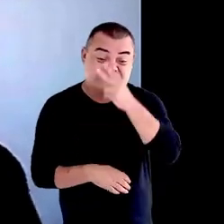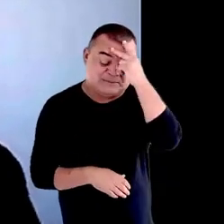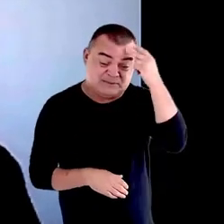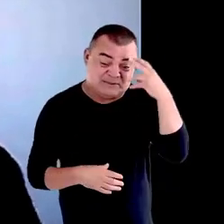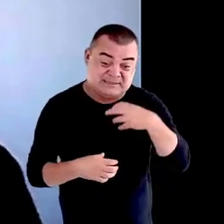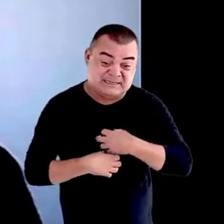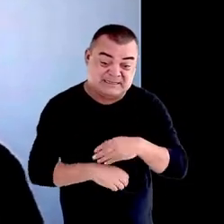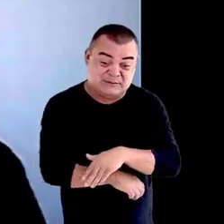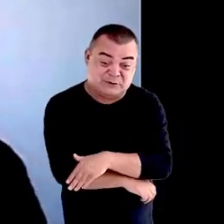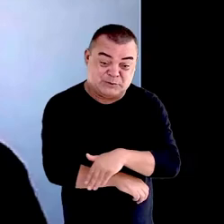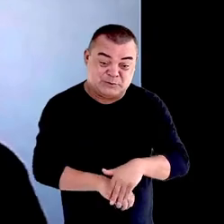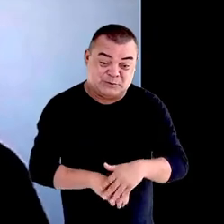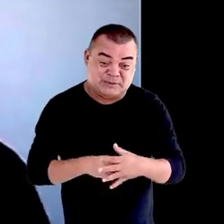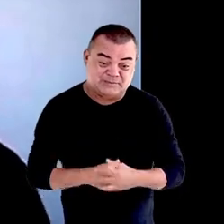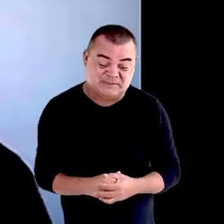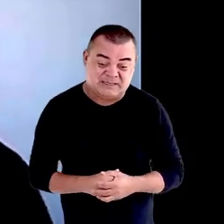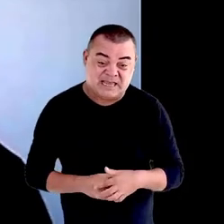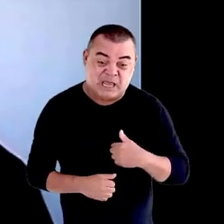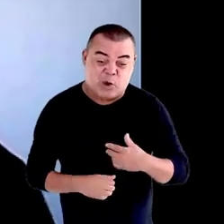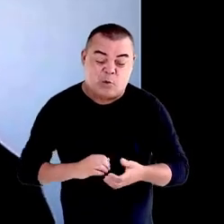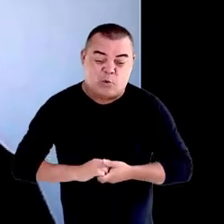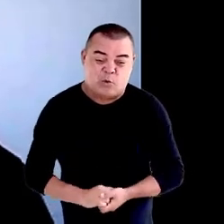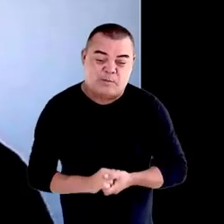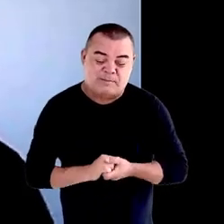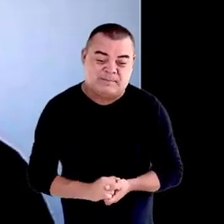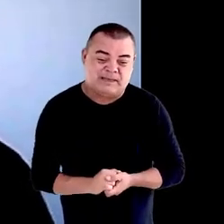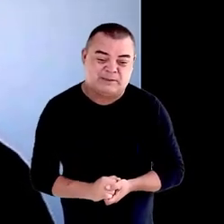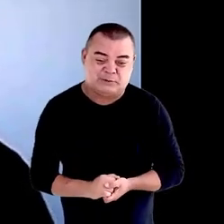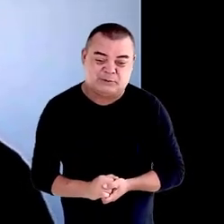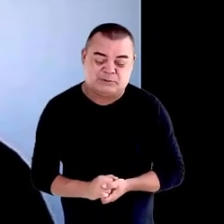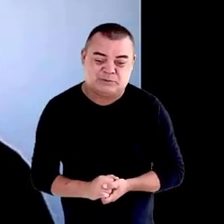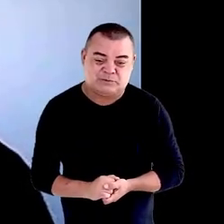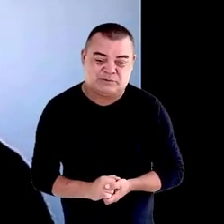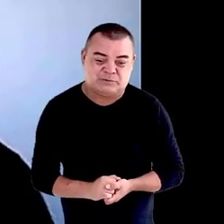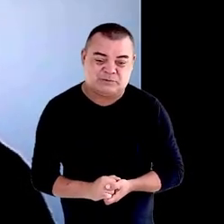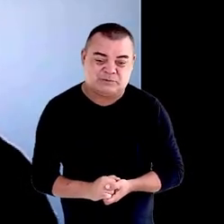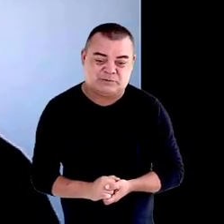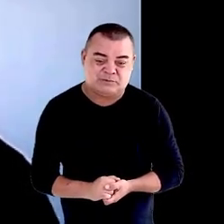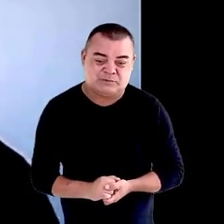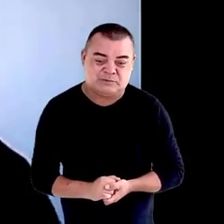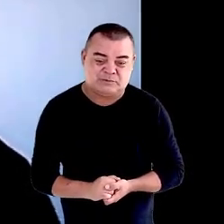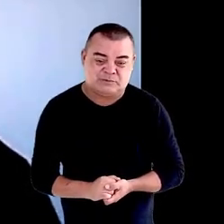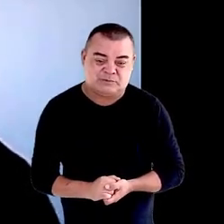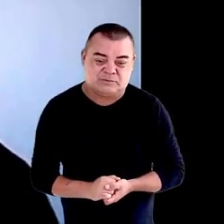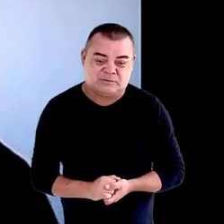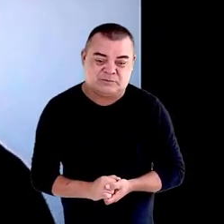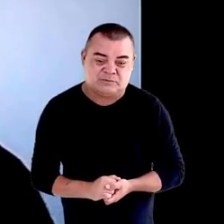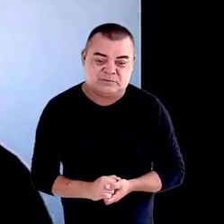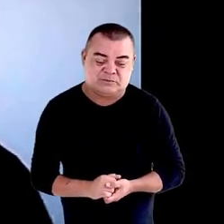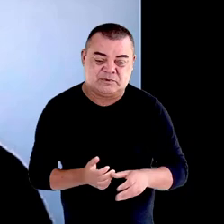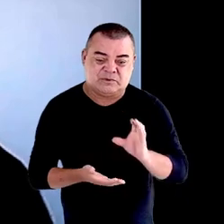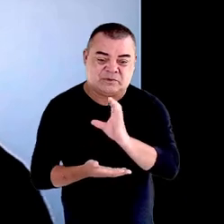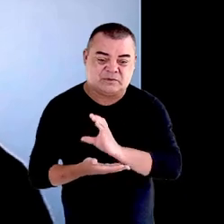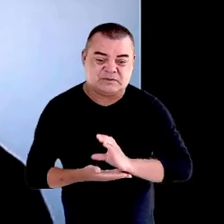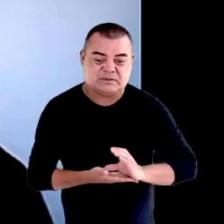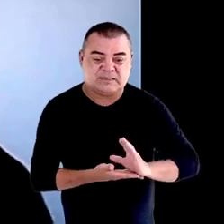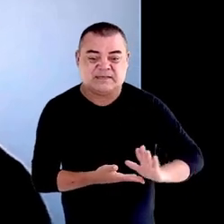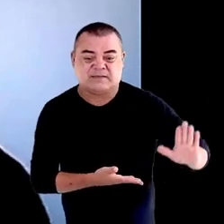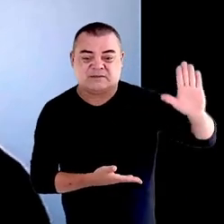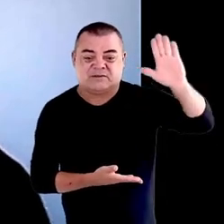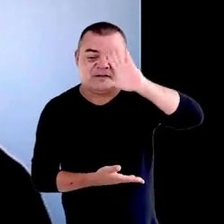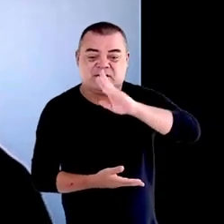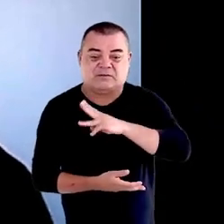situação de rua. Eu cumprimento aqui o Conselho Nacional do Ministério